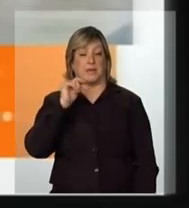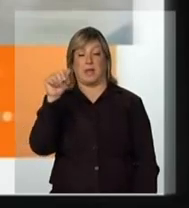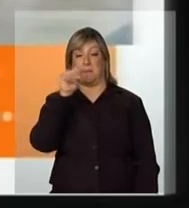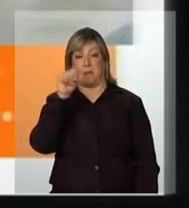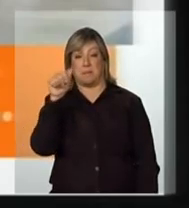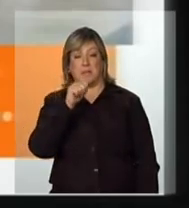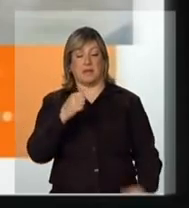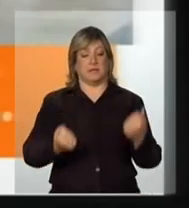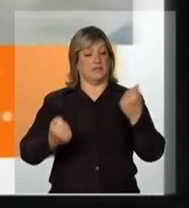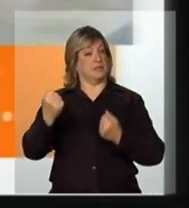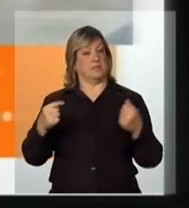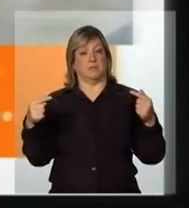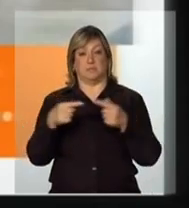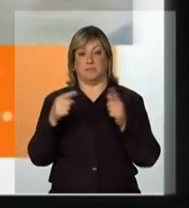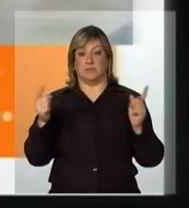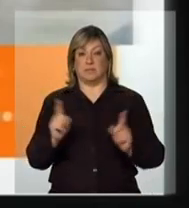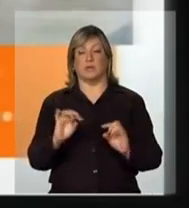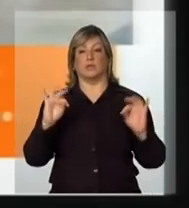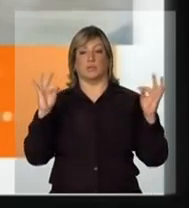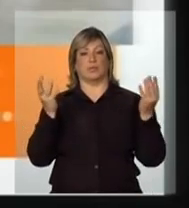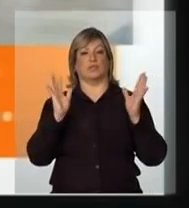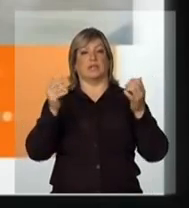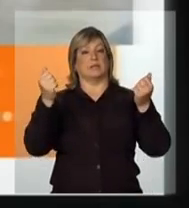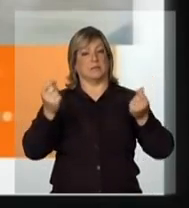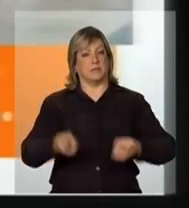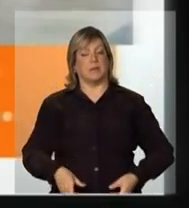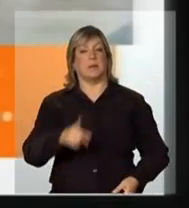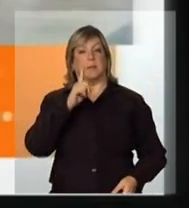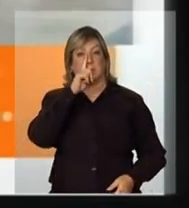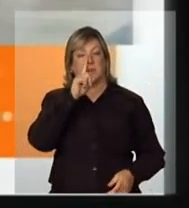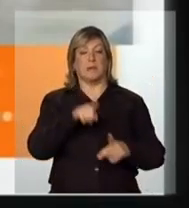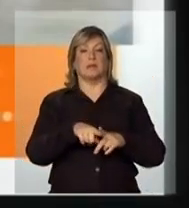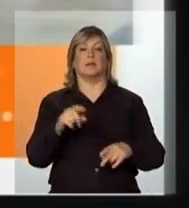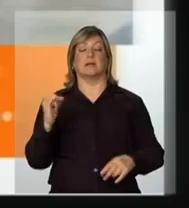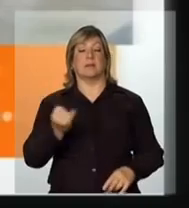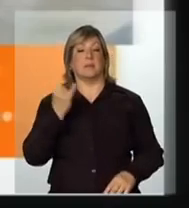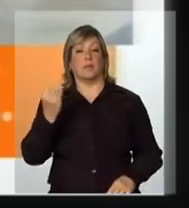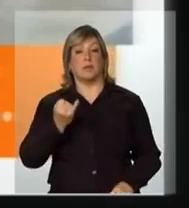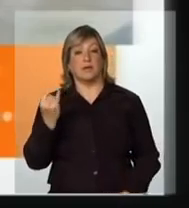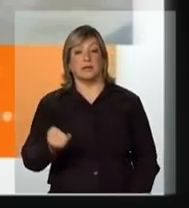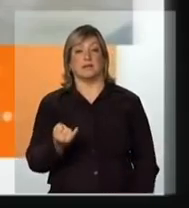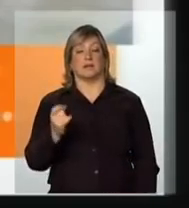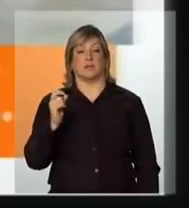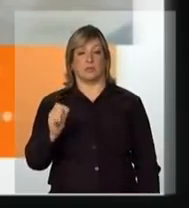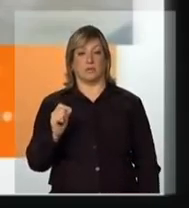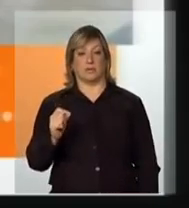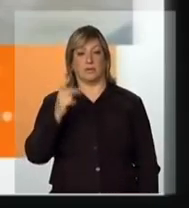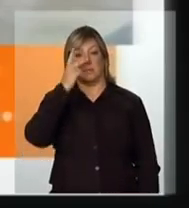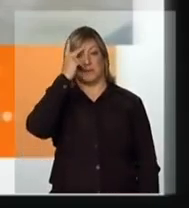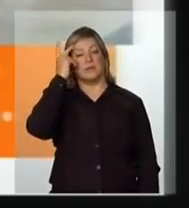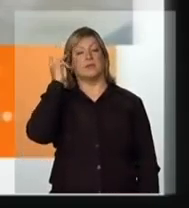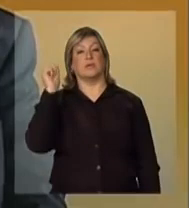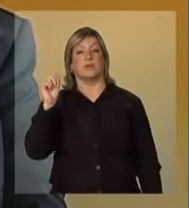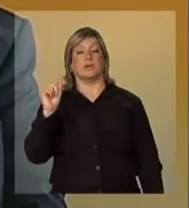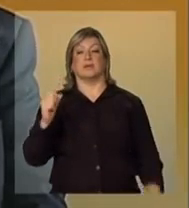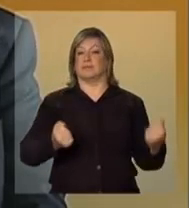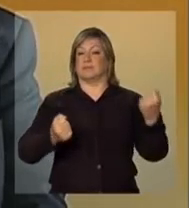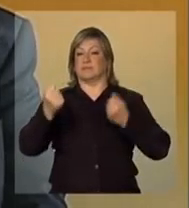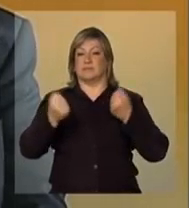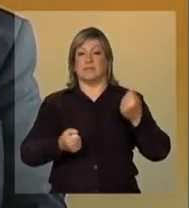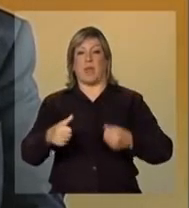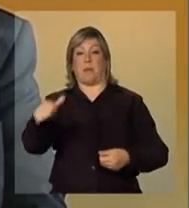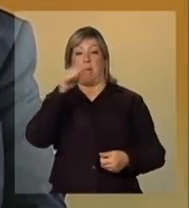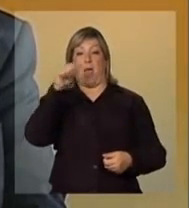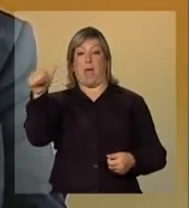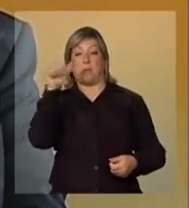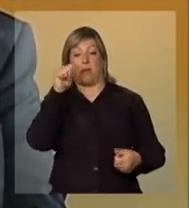ministro Passos, pelo ministro Eduardo Cardoso, da importância que tem essa combinação extremamente